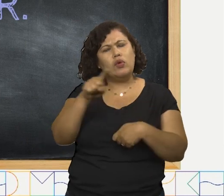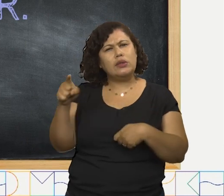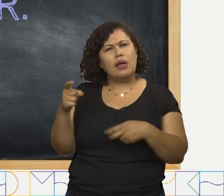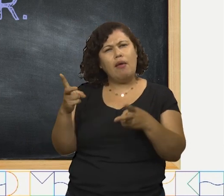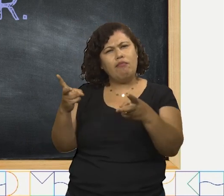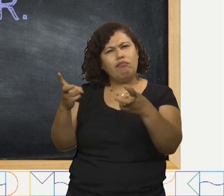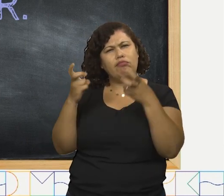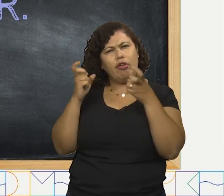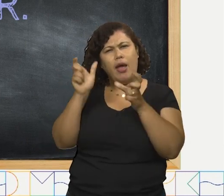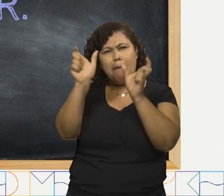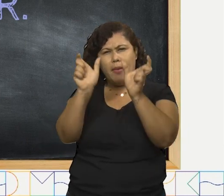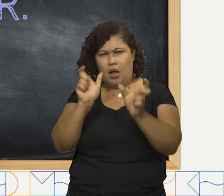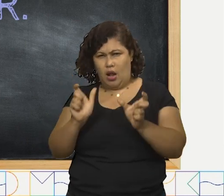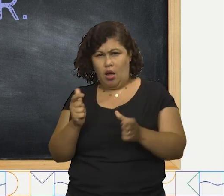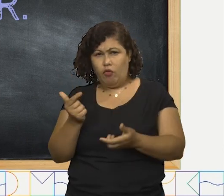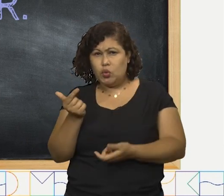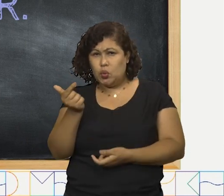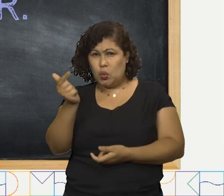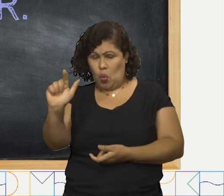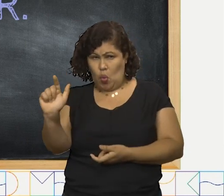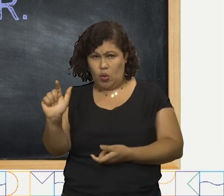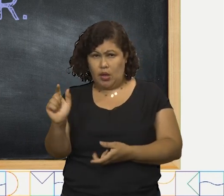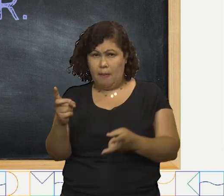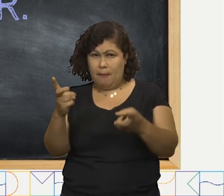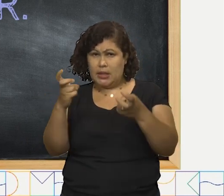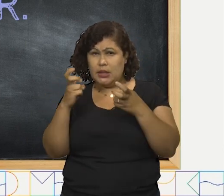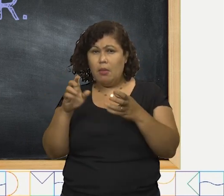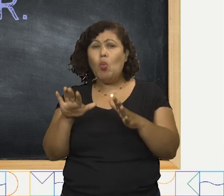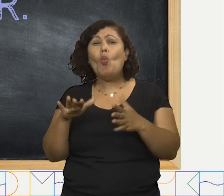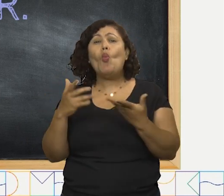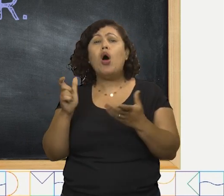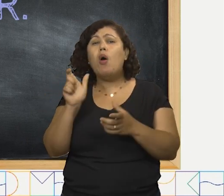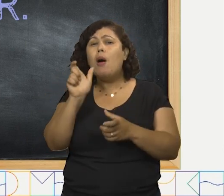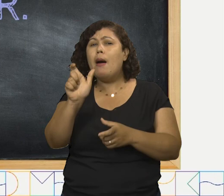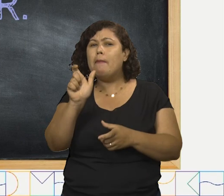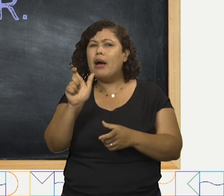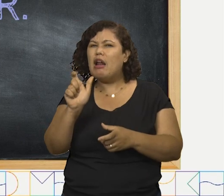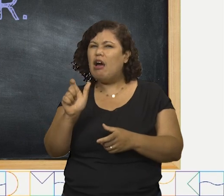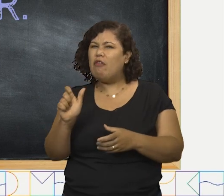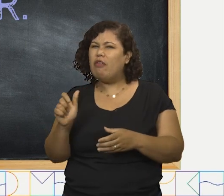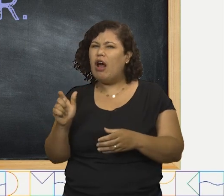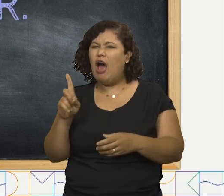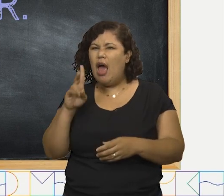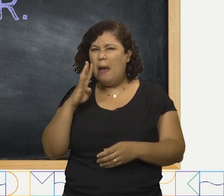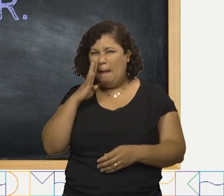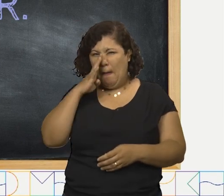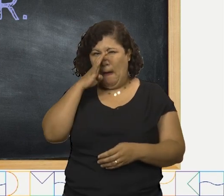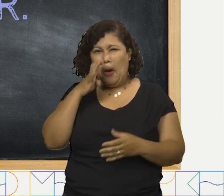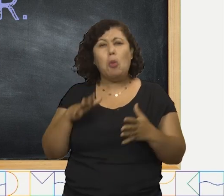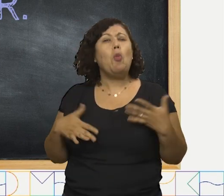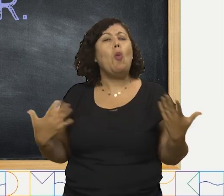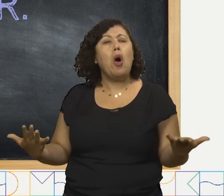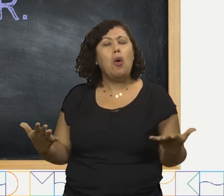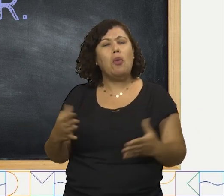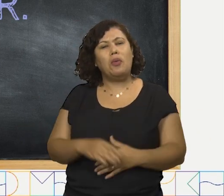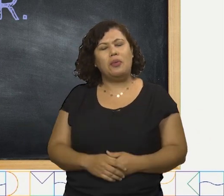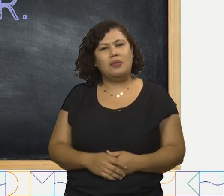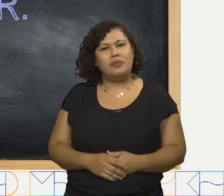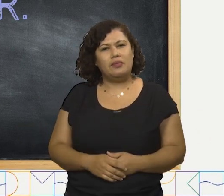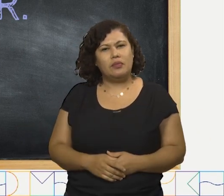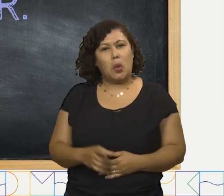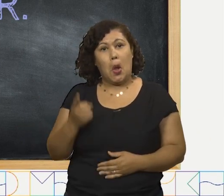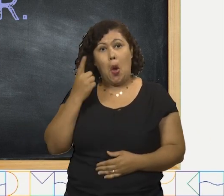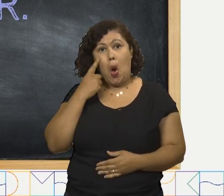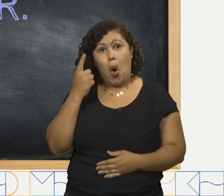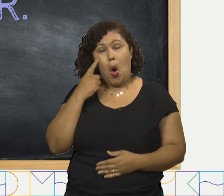qual é a palavra intrusa que nós temos aqui. Vou te dar alguns segundos para você